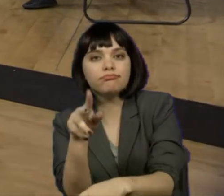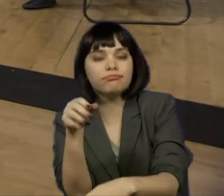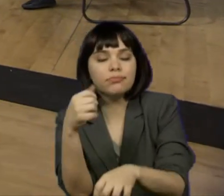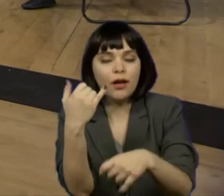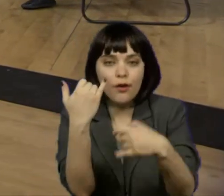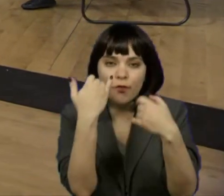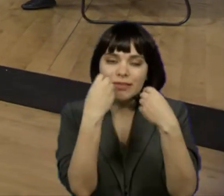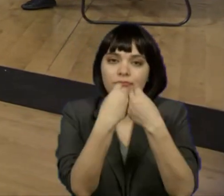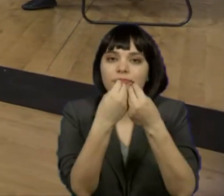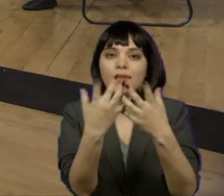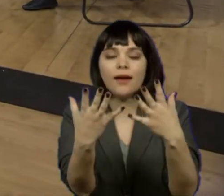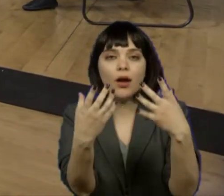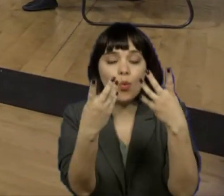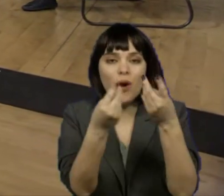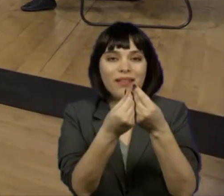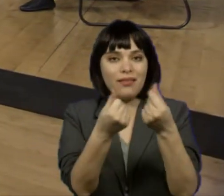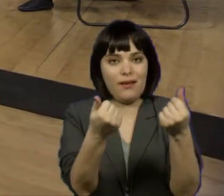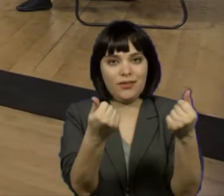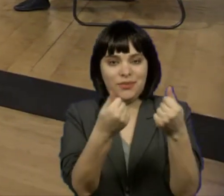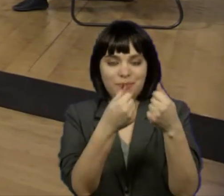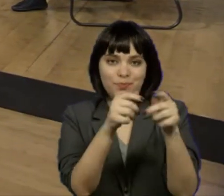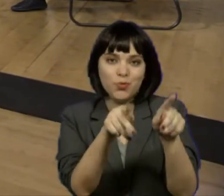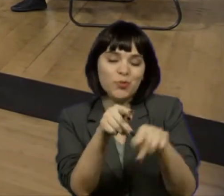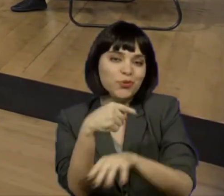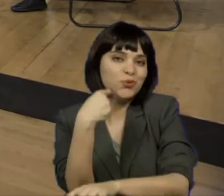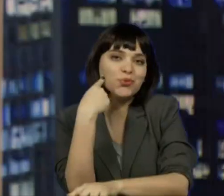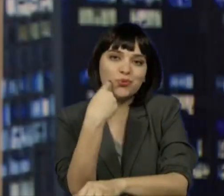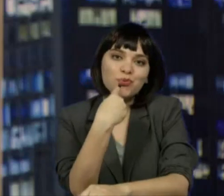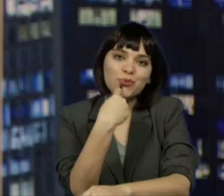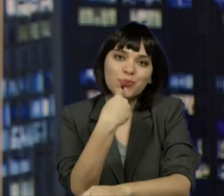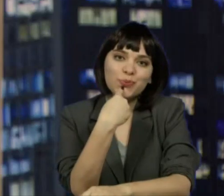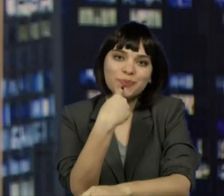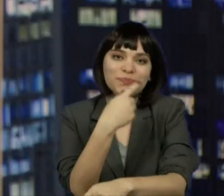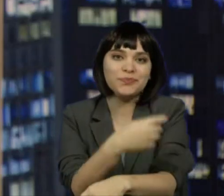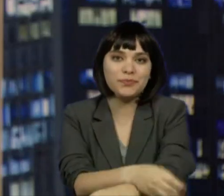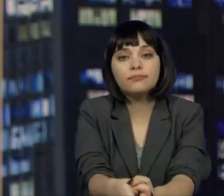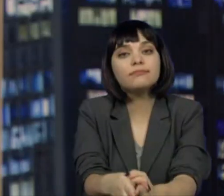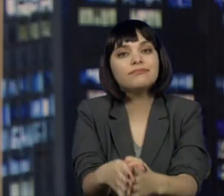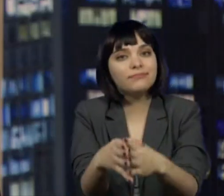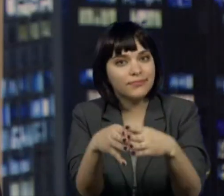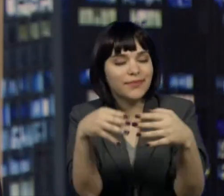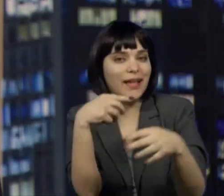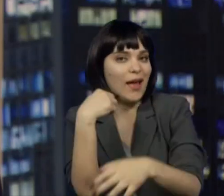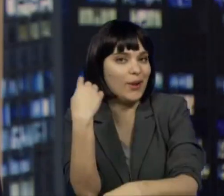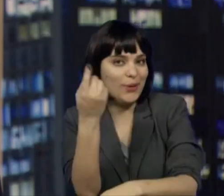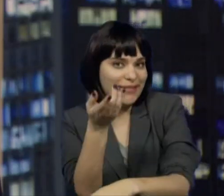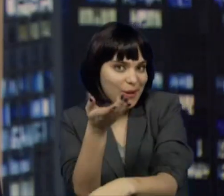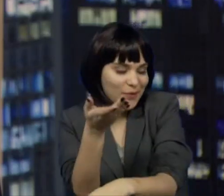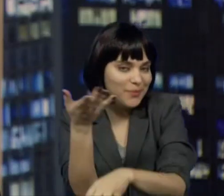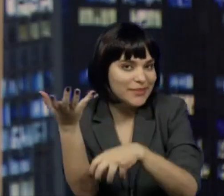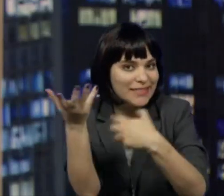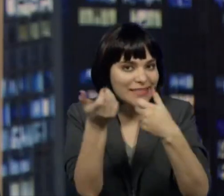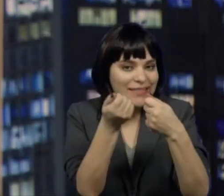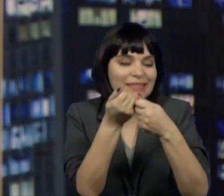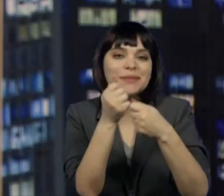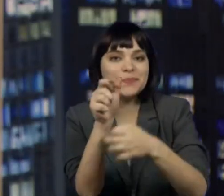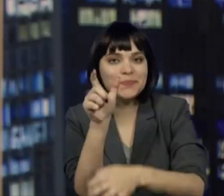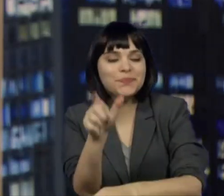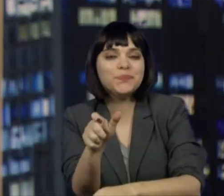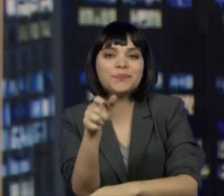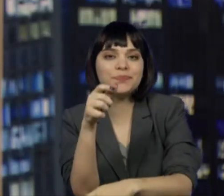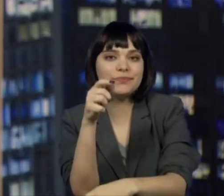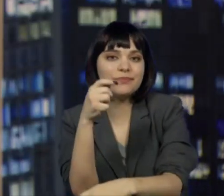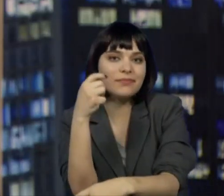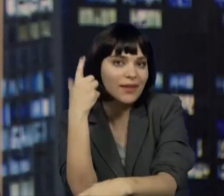informação de qualidade para público surdo. Sim. Nós vamos trazer agora o depoimento da Lina Mara Riso Batistella, da Rede de